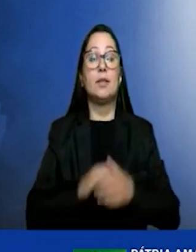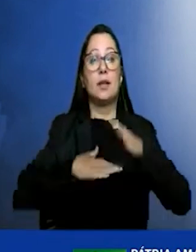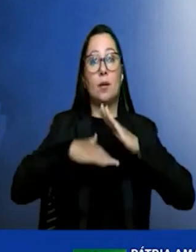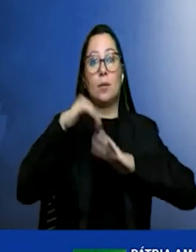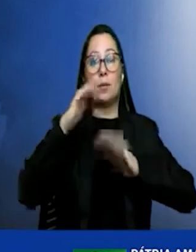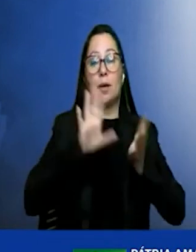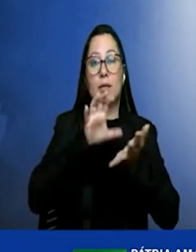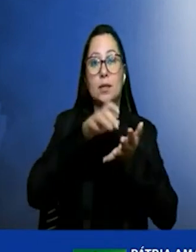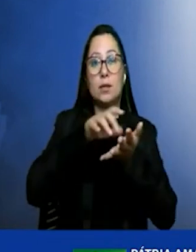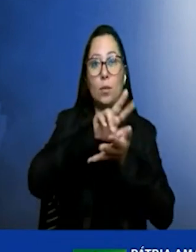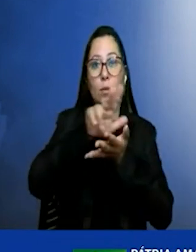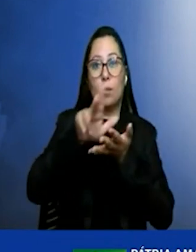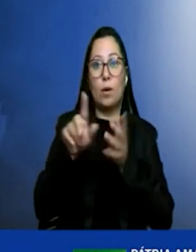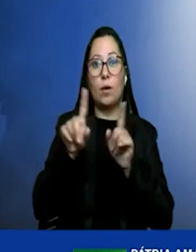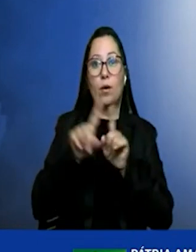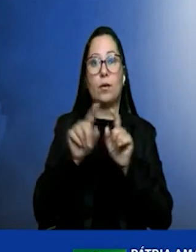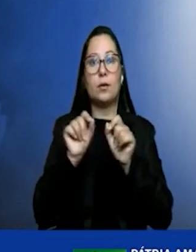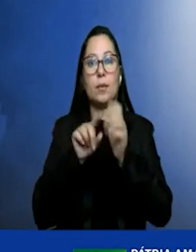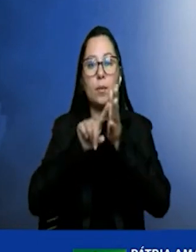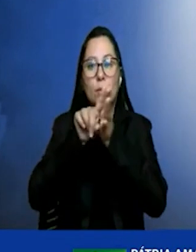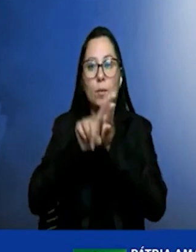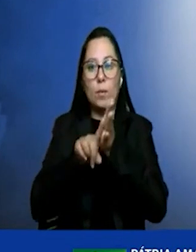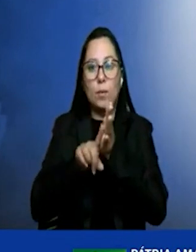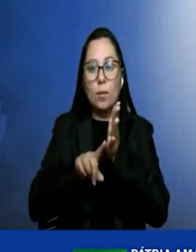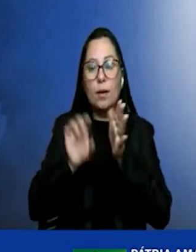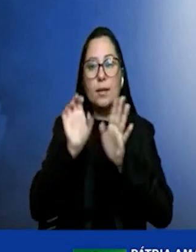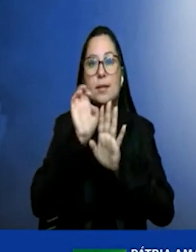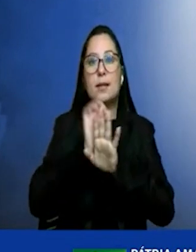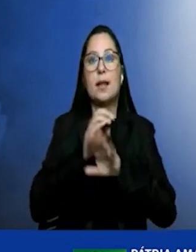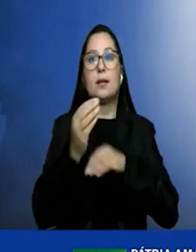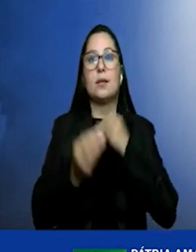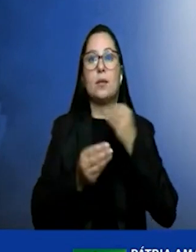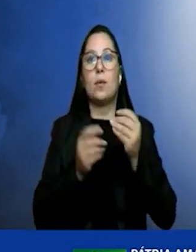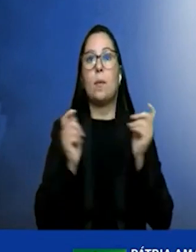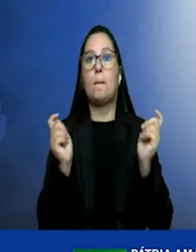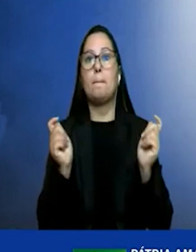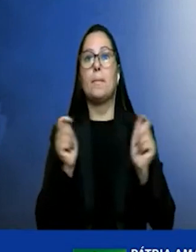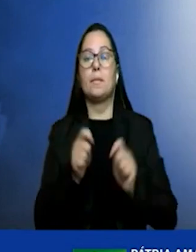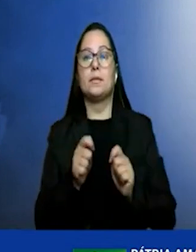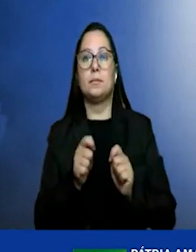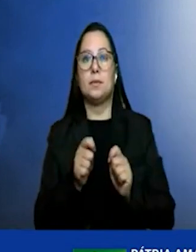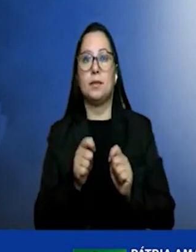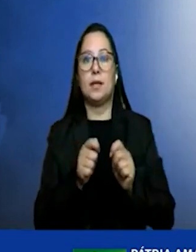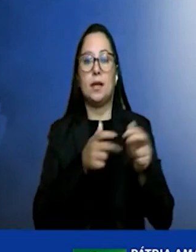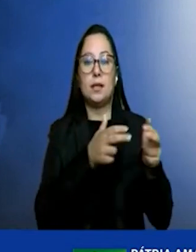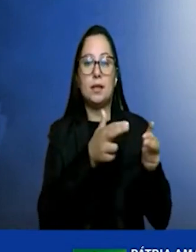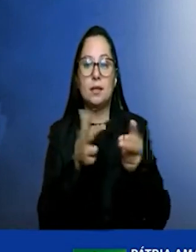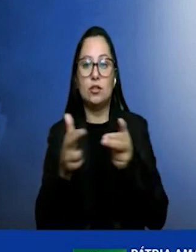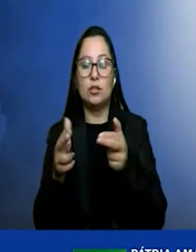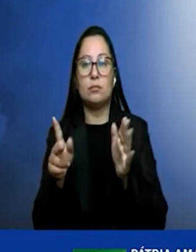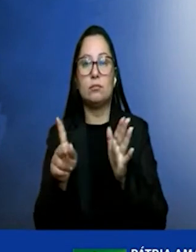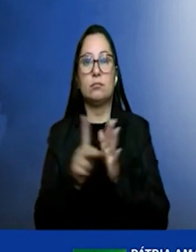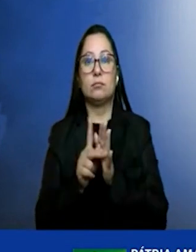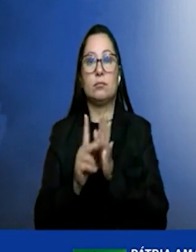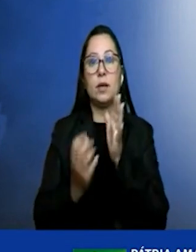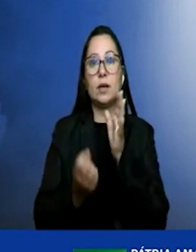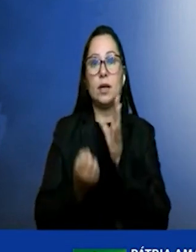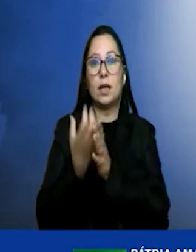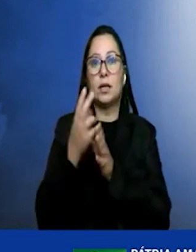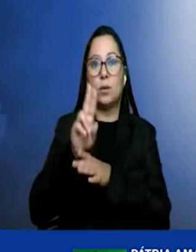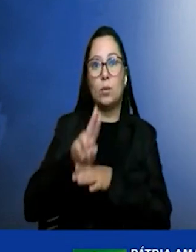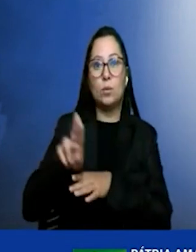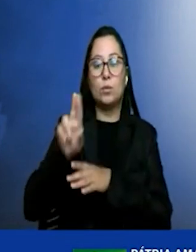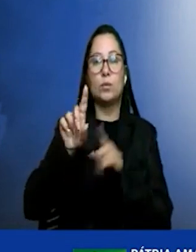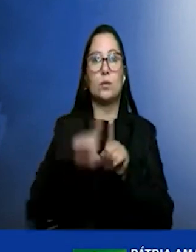a gente fez foi mapear o nosso estado lá as possibilidades regionalmente falando de geração e de uso e